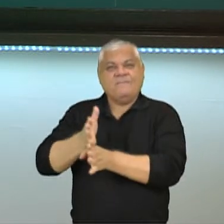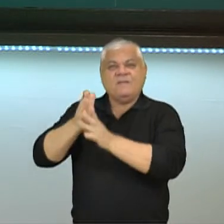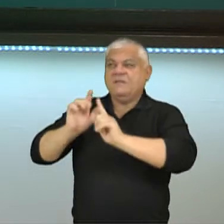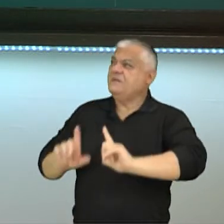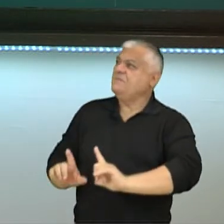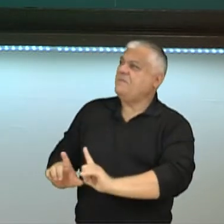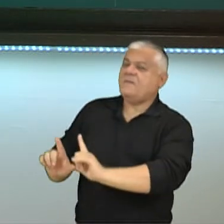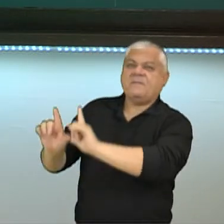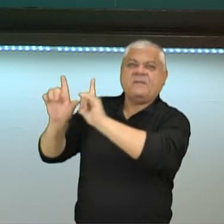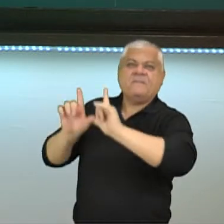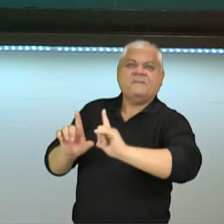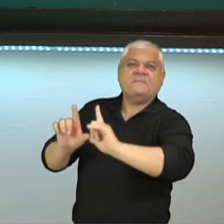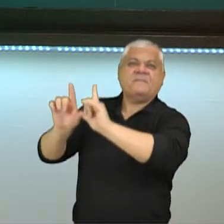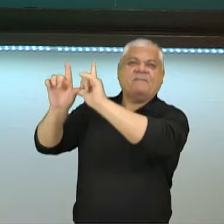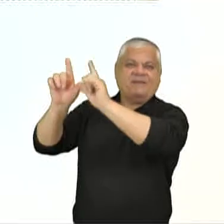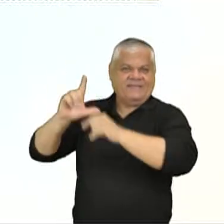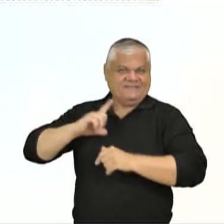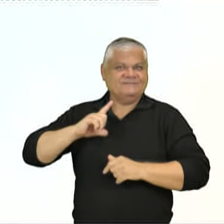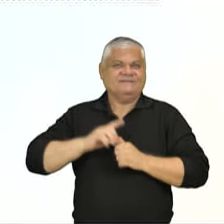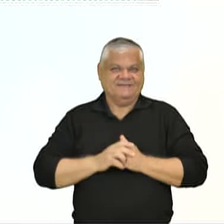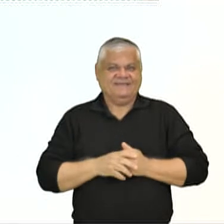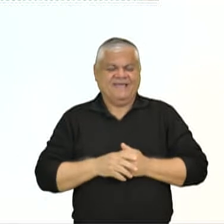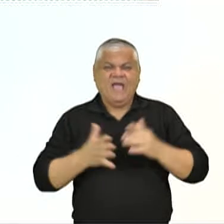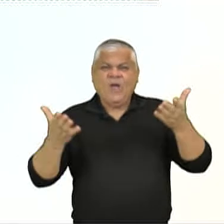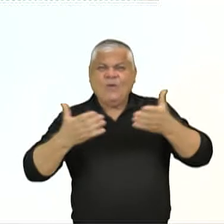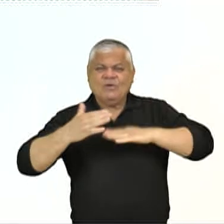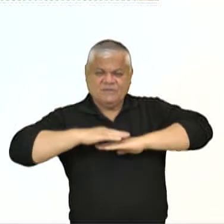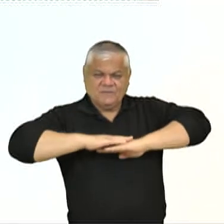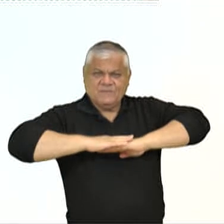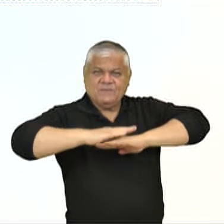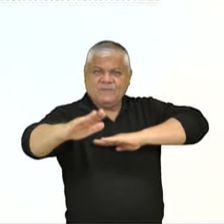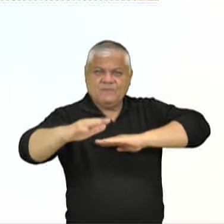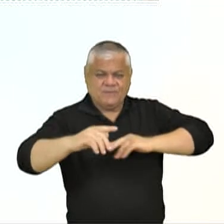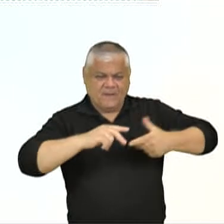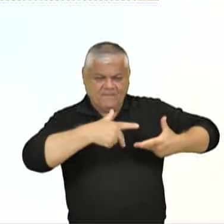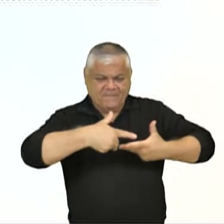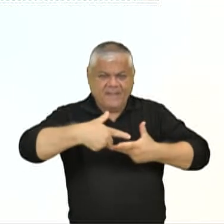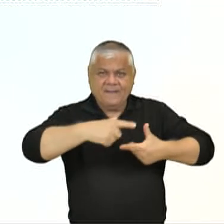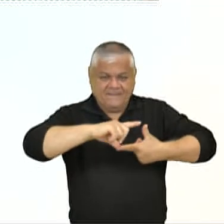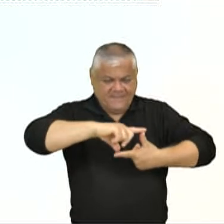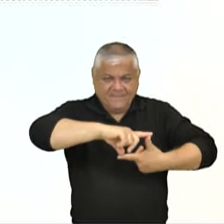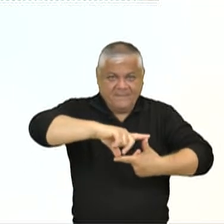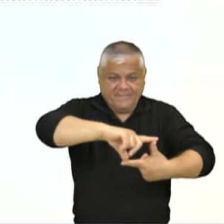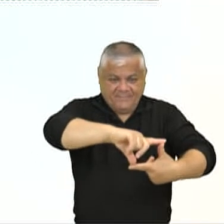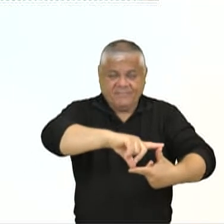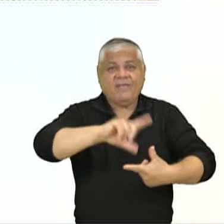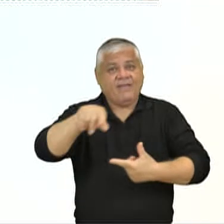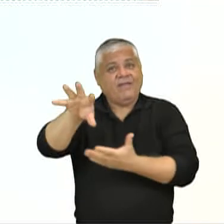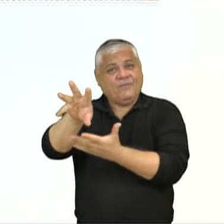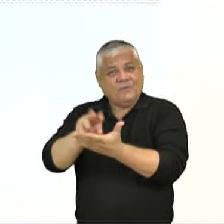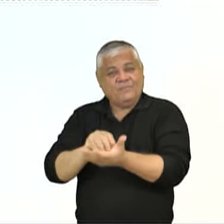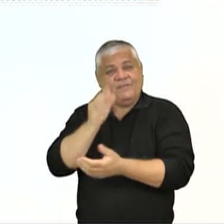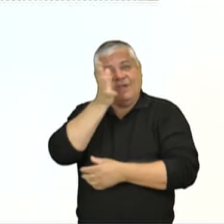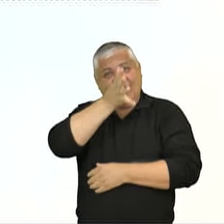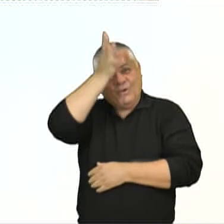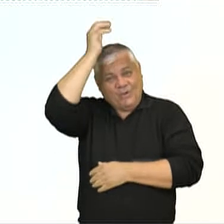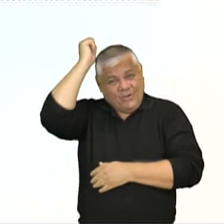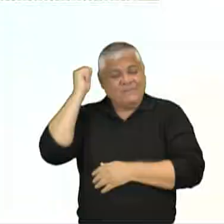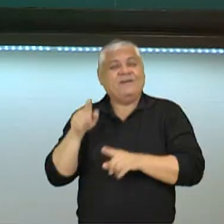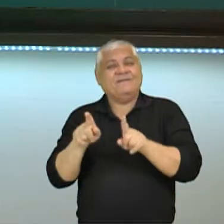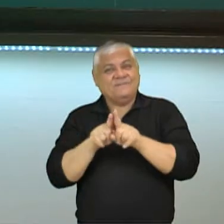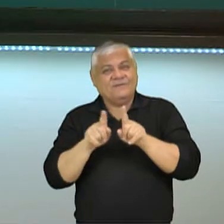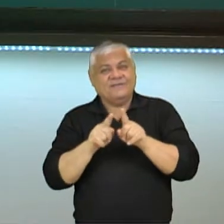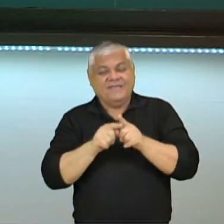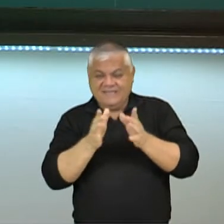E nós temos o mosaico de pavimento. Sabe essas calçadas que nós temos em nossas ruas hoje? Herança romana. Então nós temos padrões simplificados geométricos para dar